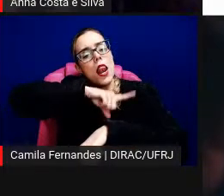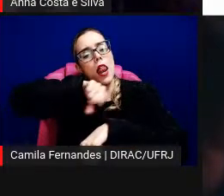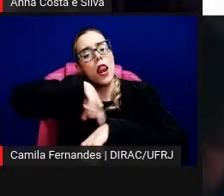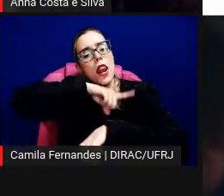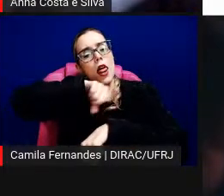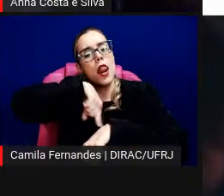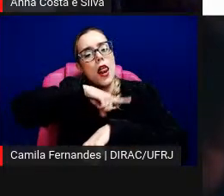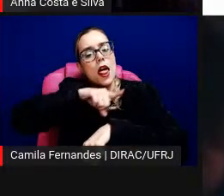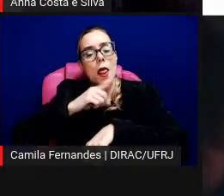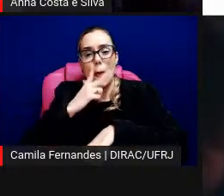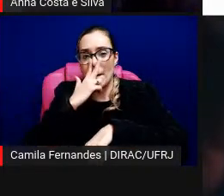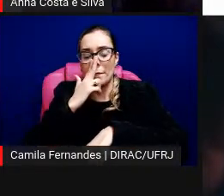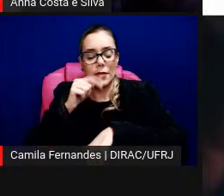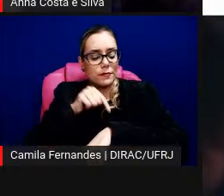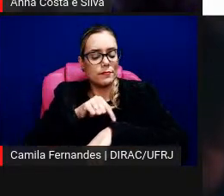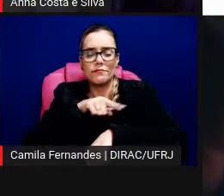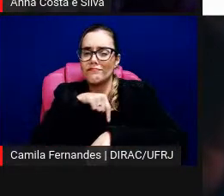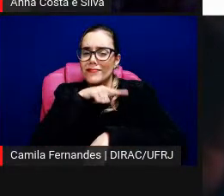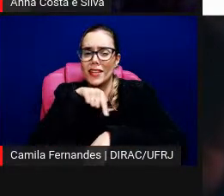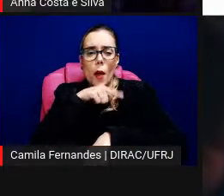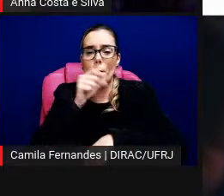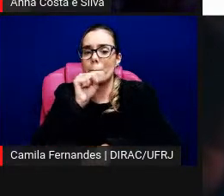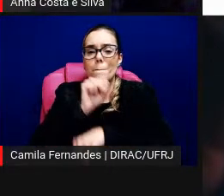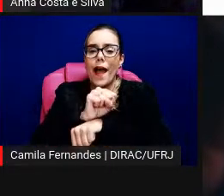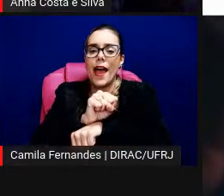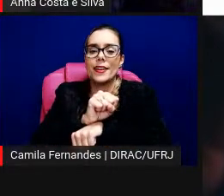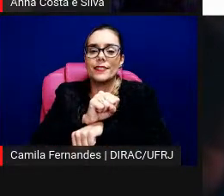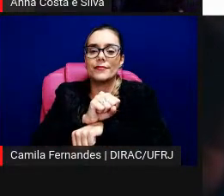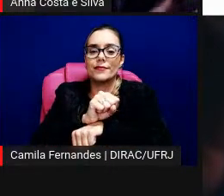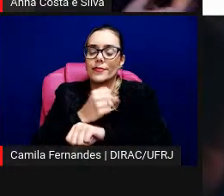suspende o tempo, que para o tempo, que eu acho que os encontros